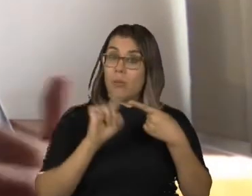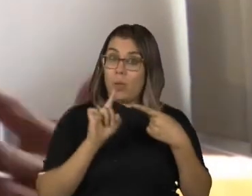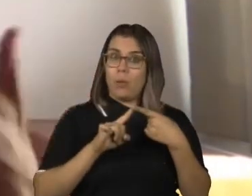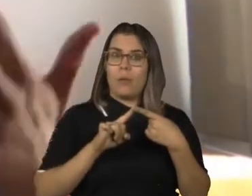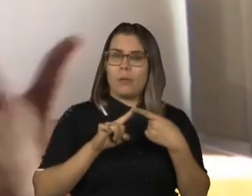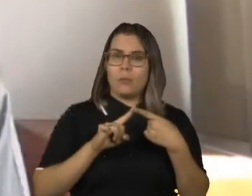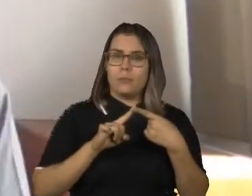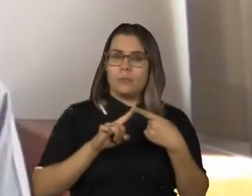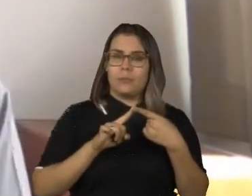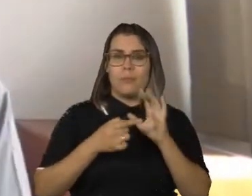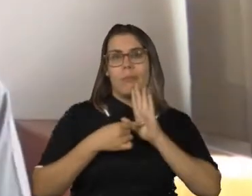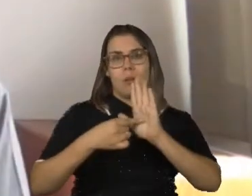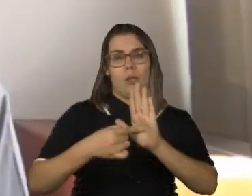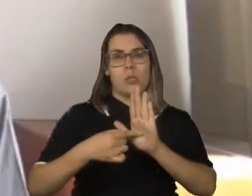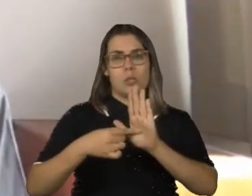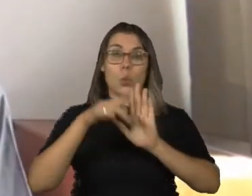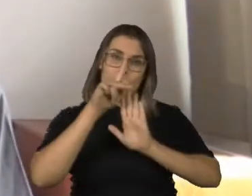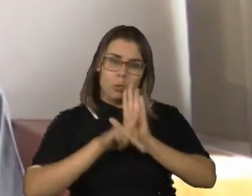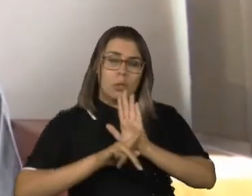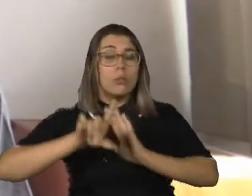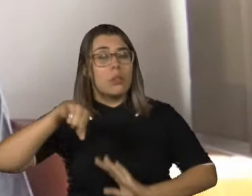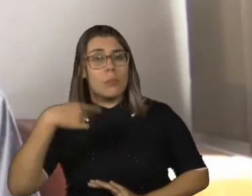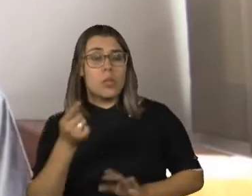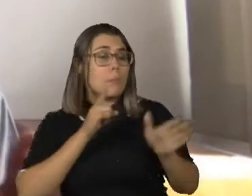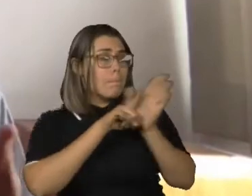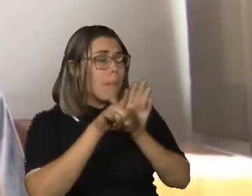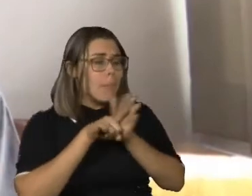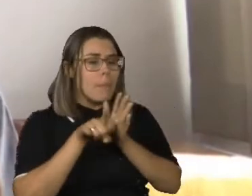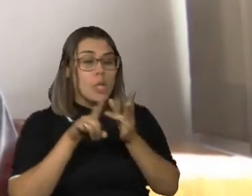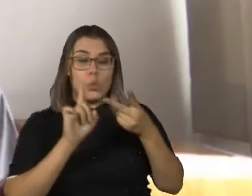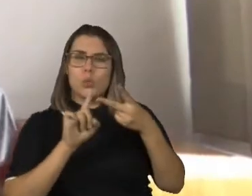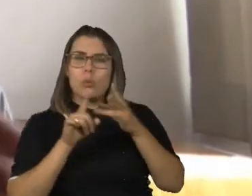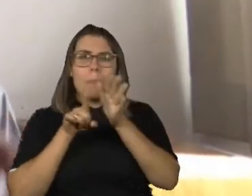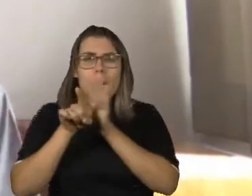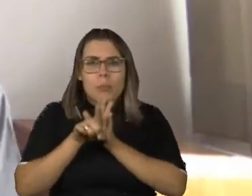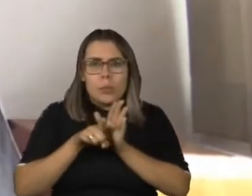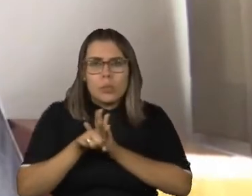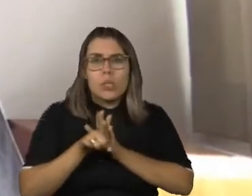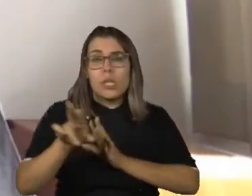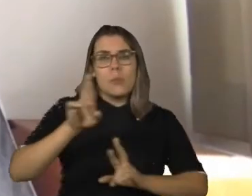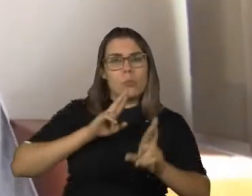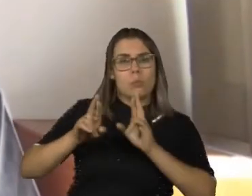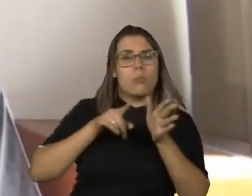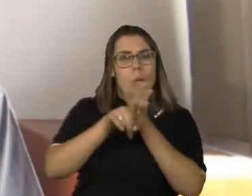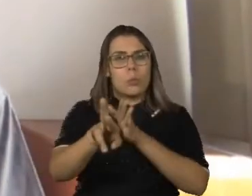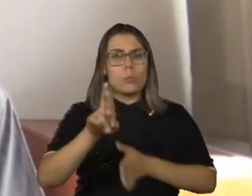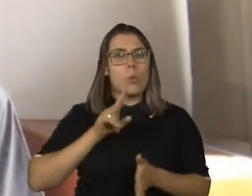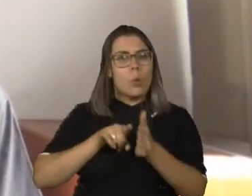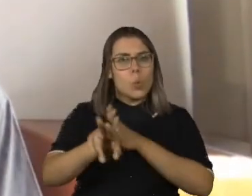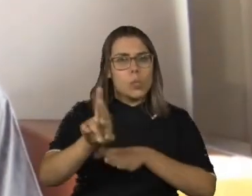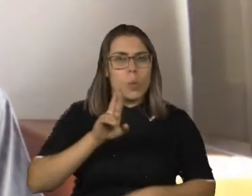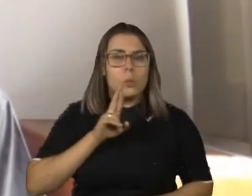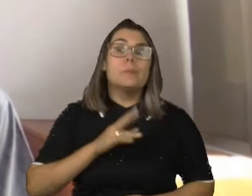rola uma apresentação do projeto e depois perguntas e comentários dos membros da banca. Em uma dessas